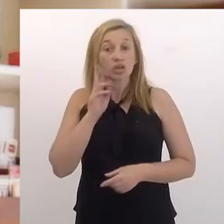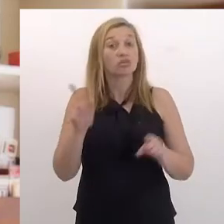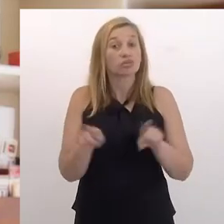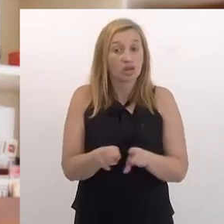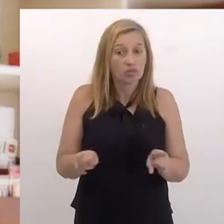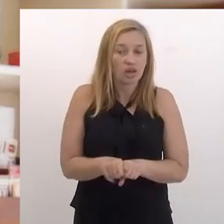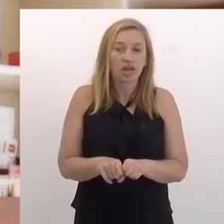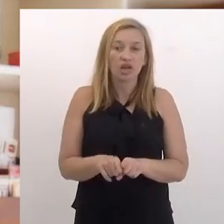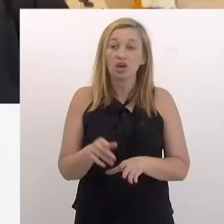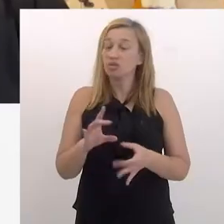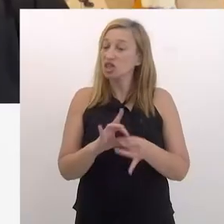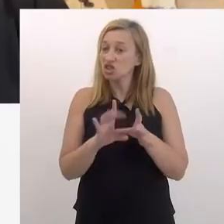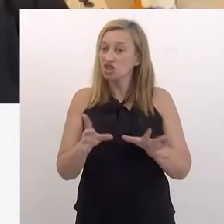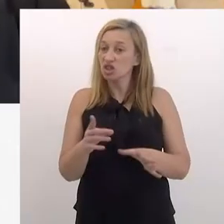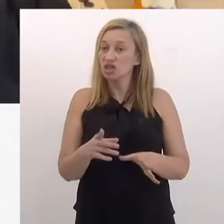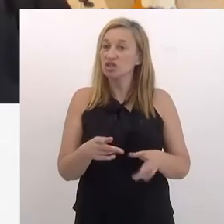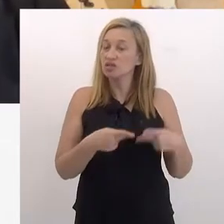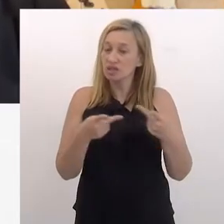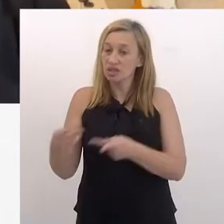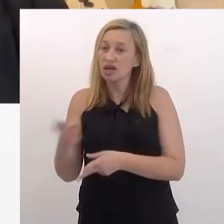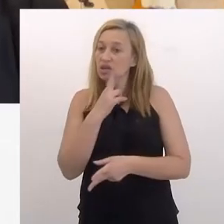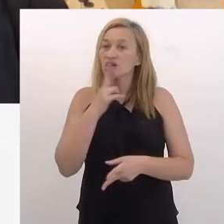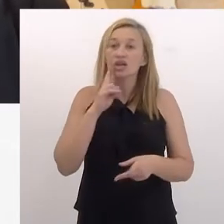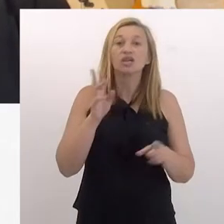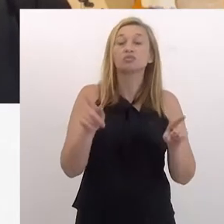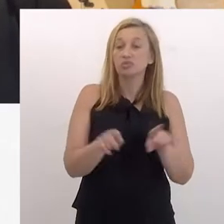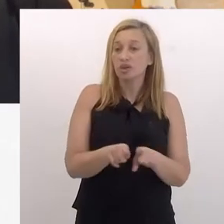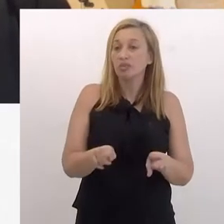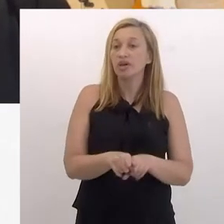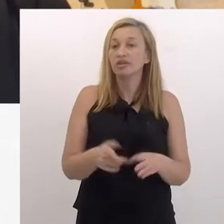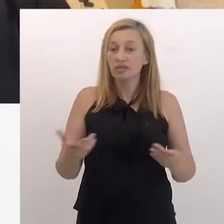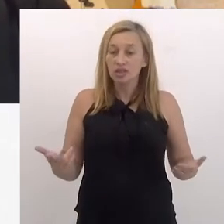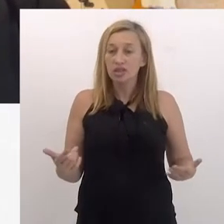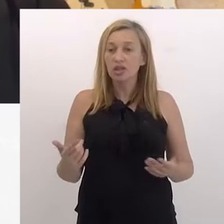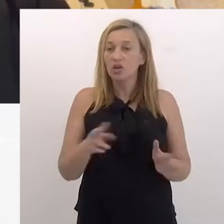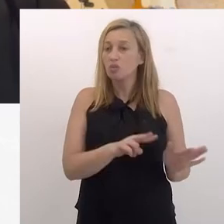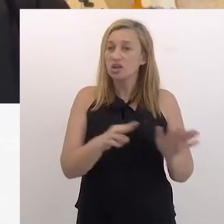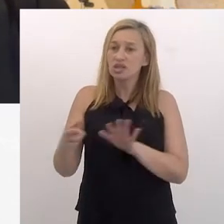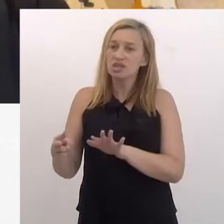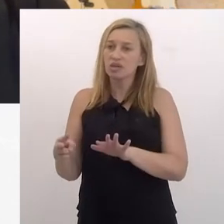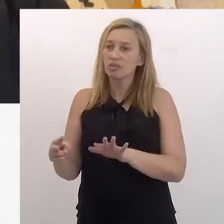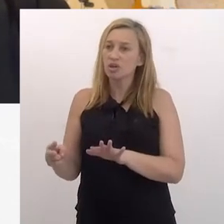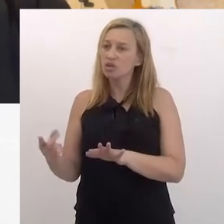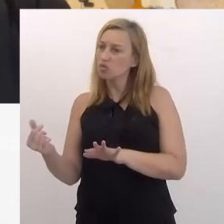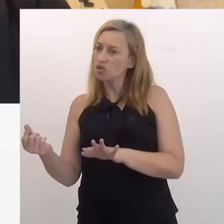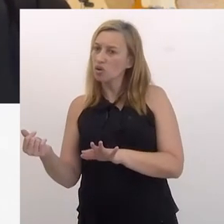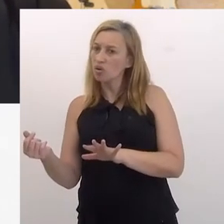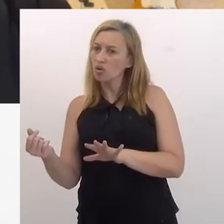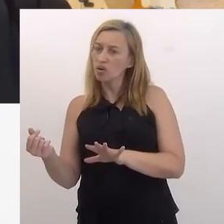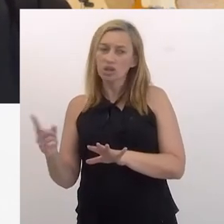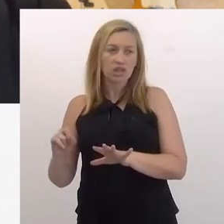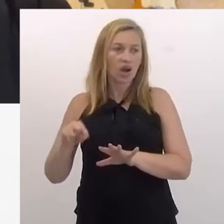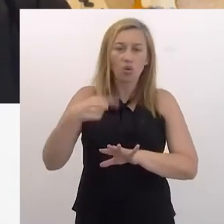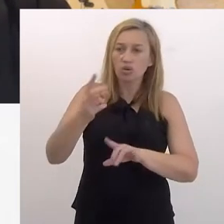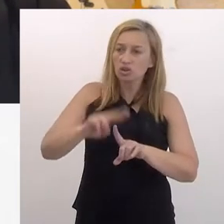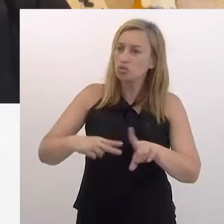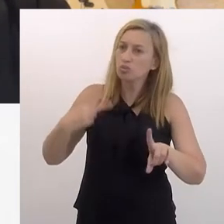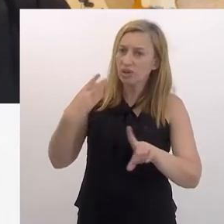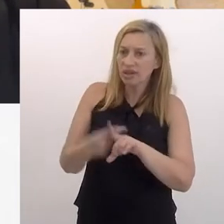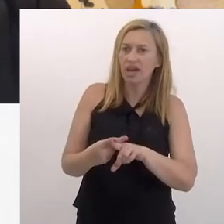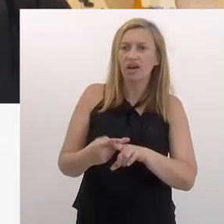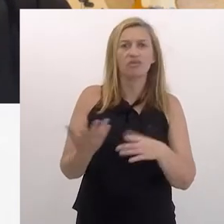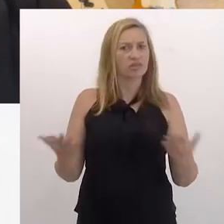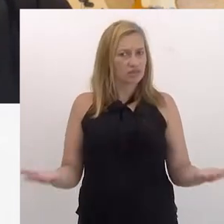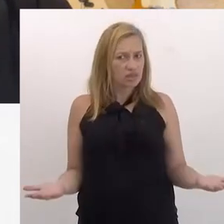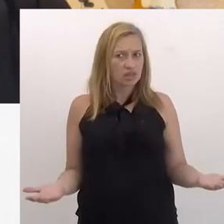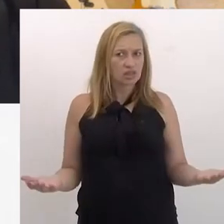restaurantes também. Eu deixei de frequentar restaurantes por causa disso. Você ia numa semana uma coisa, mas da semana mais do